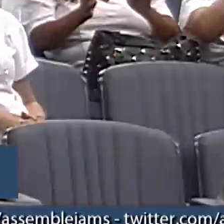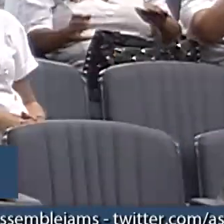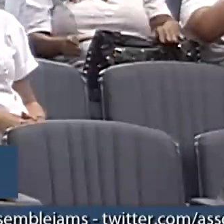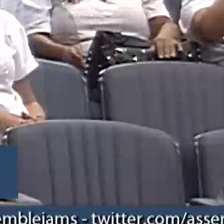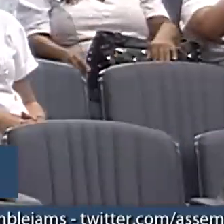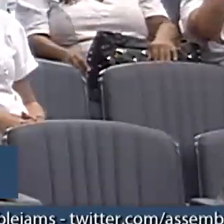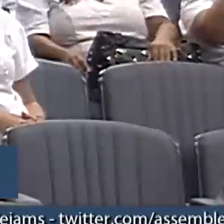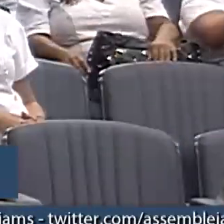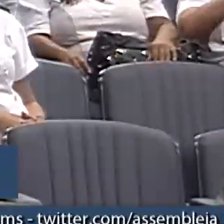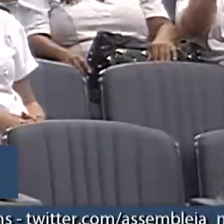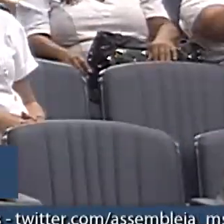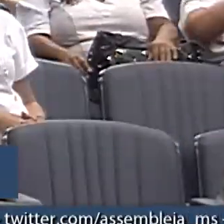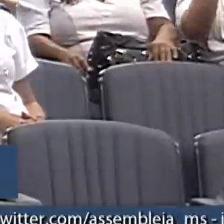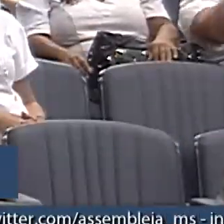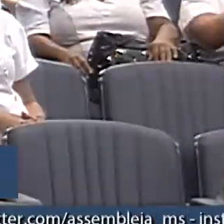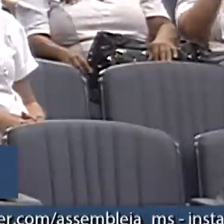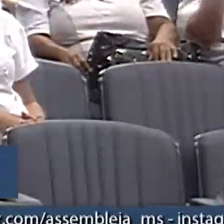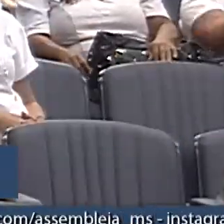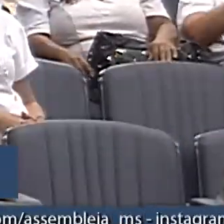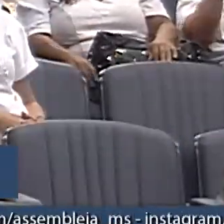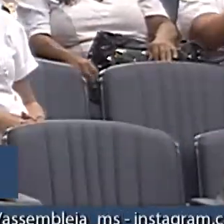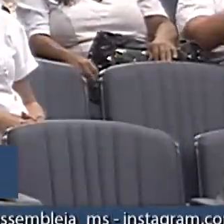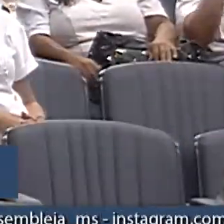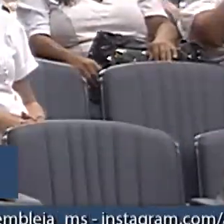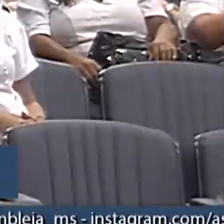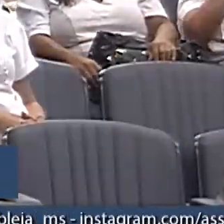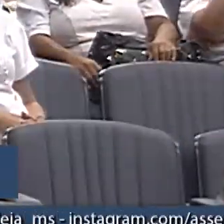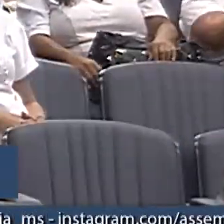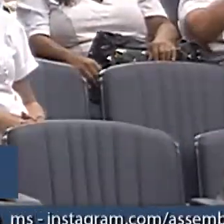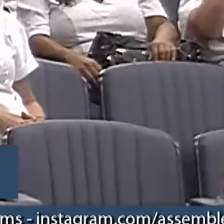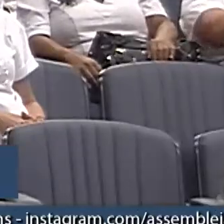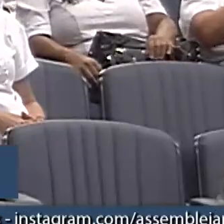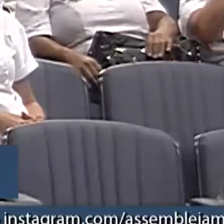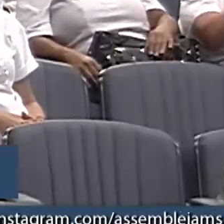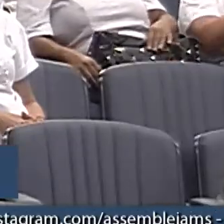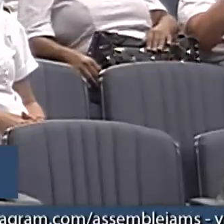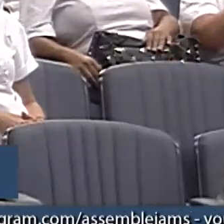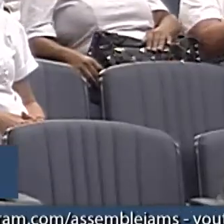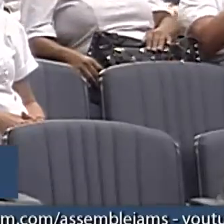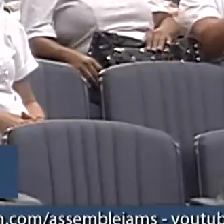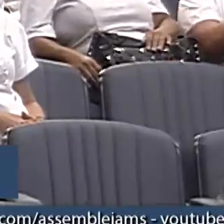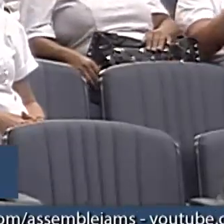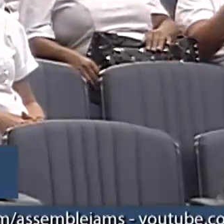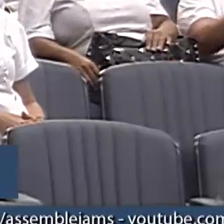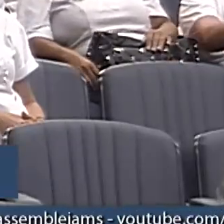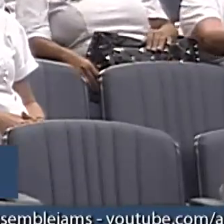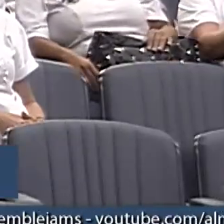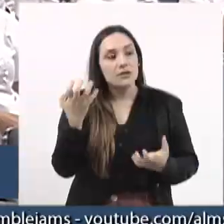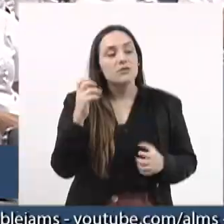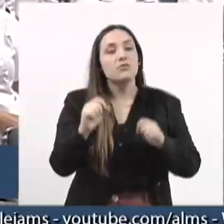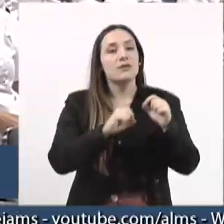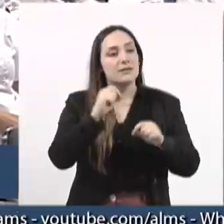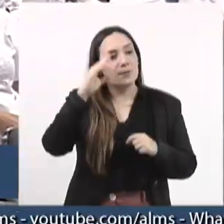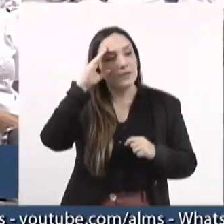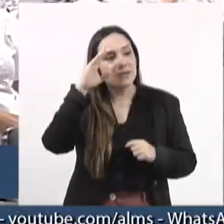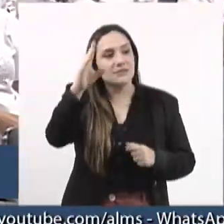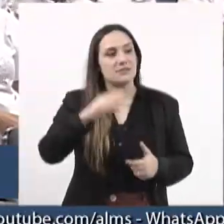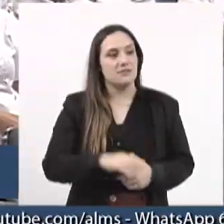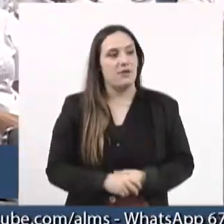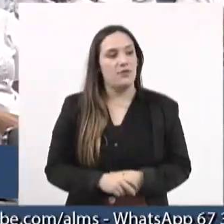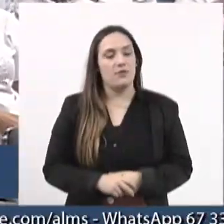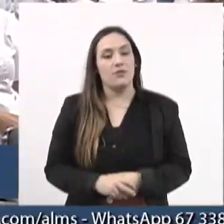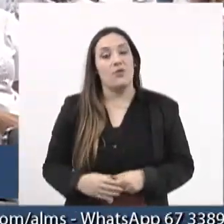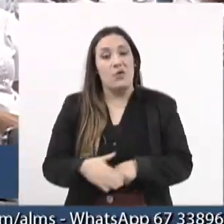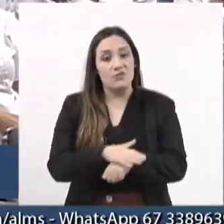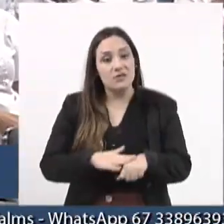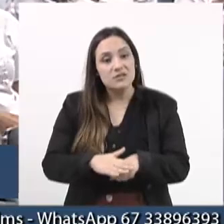Muito obrigado. O que a gente quer, principalmente, é abrir o diálogo com o governo.